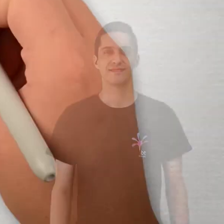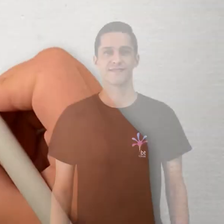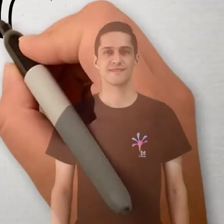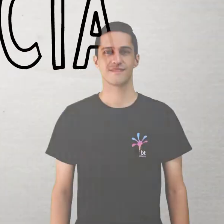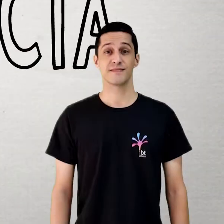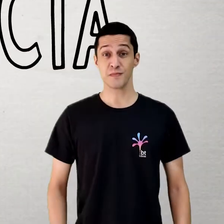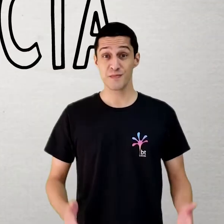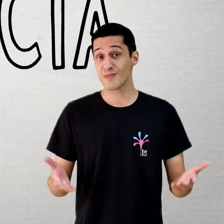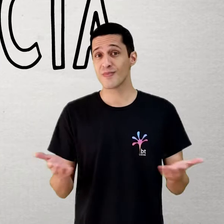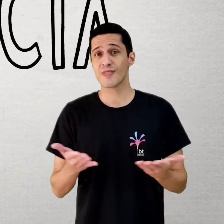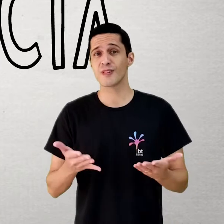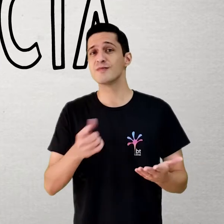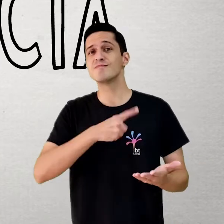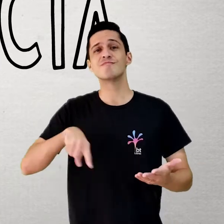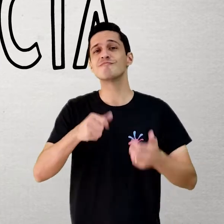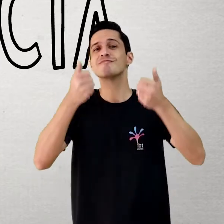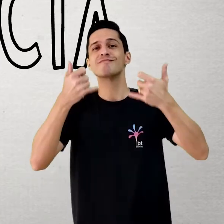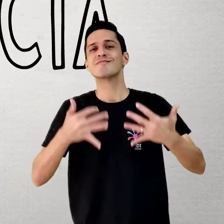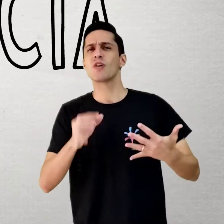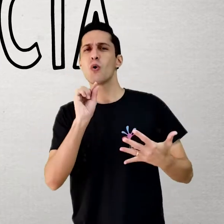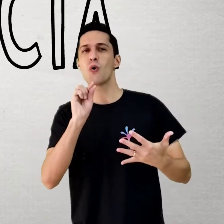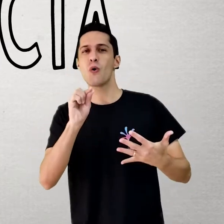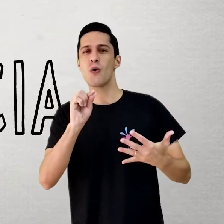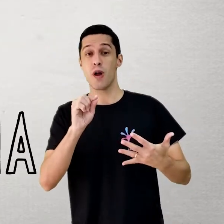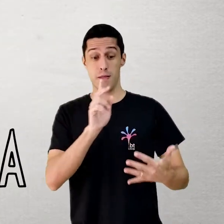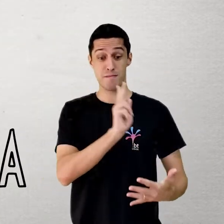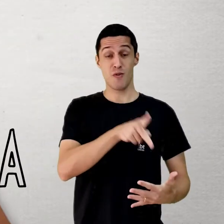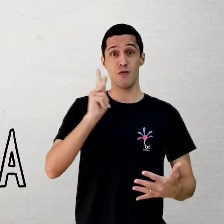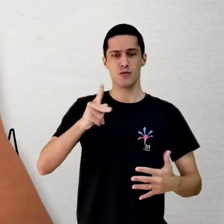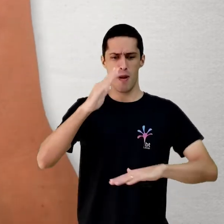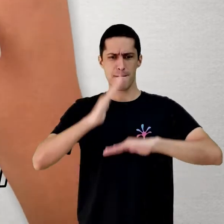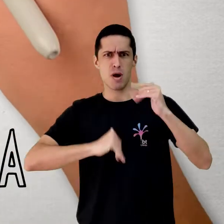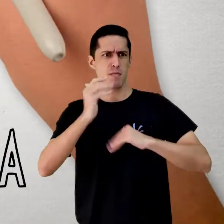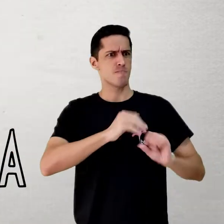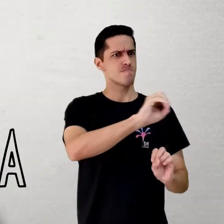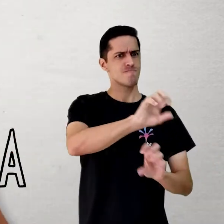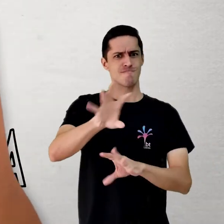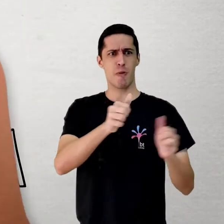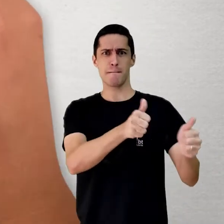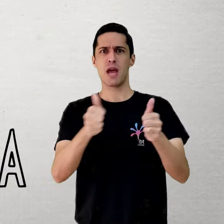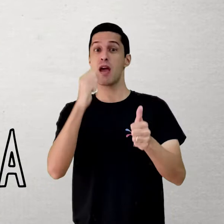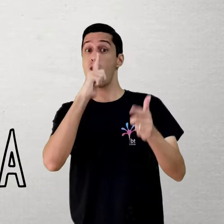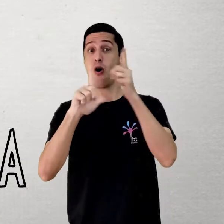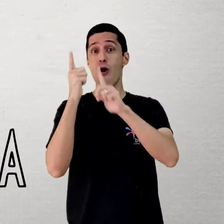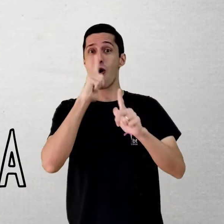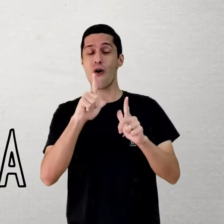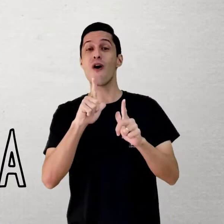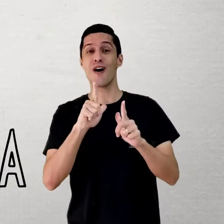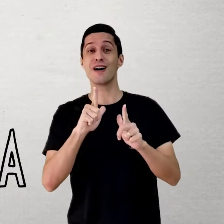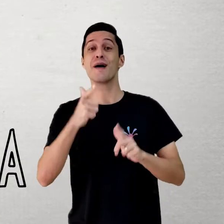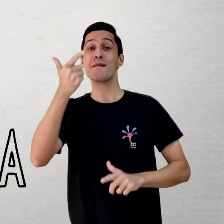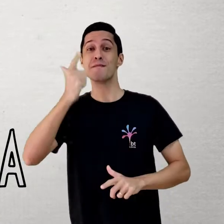Hoje nós vamos falar sobre a construção da auto-eficácia do professor e como ela pode ajudar no desempenho docente.